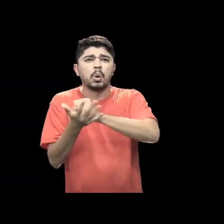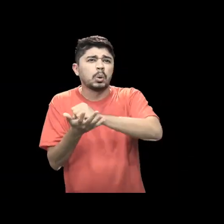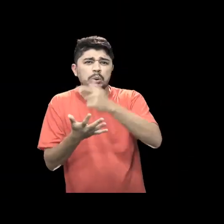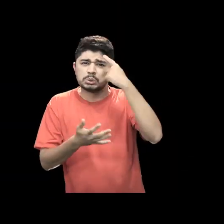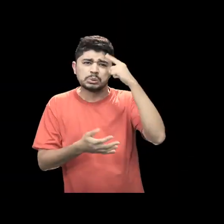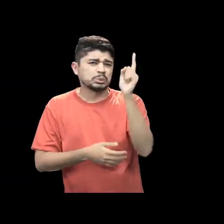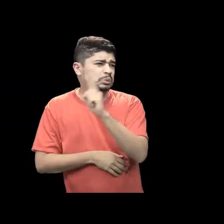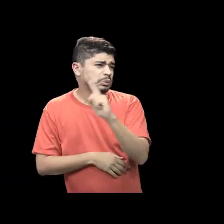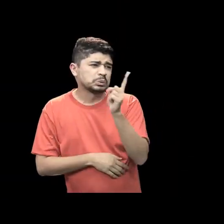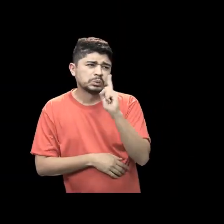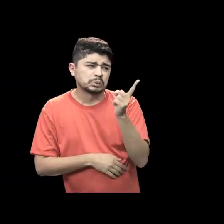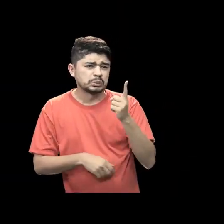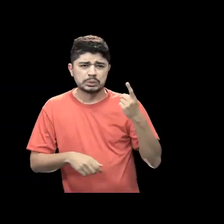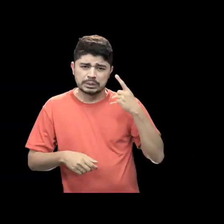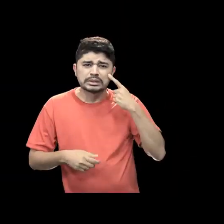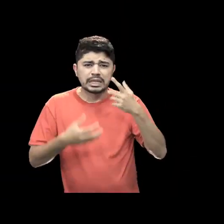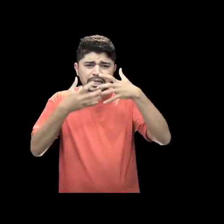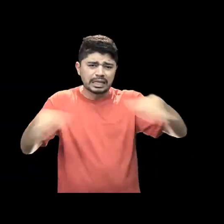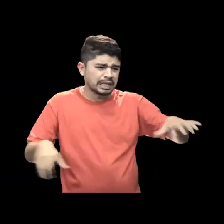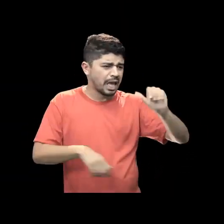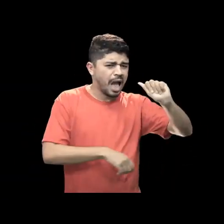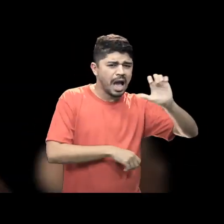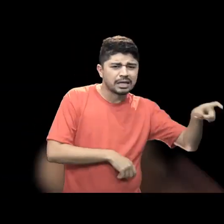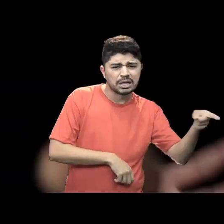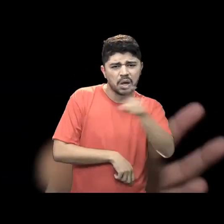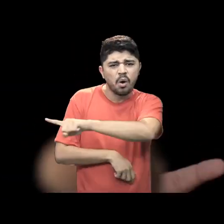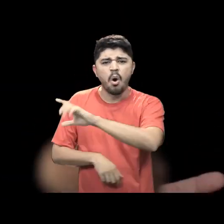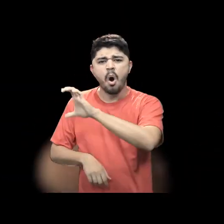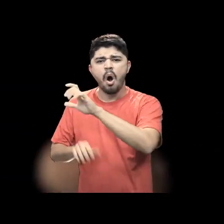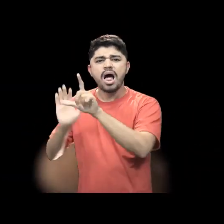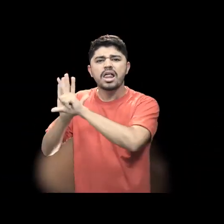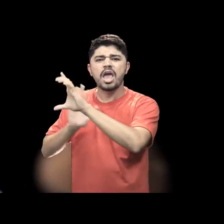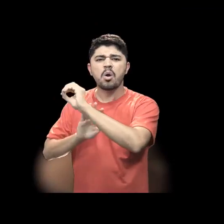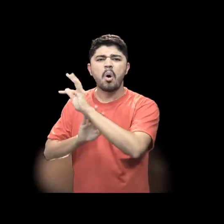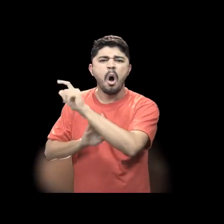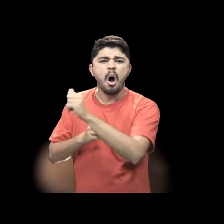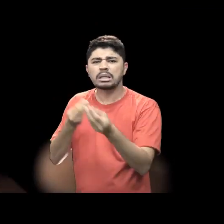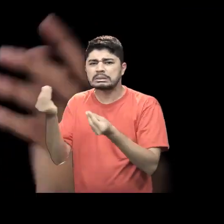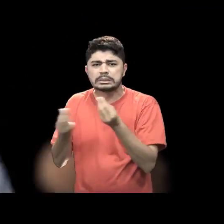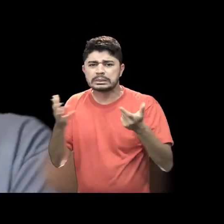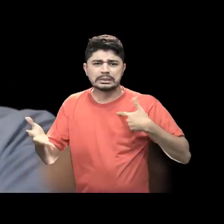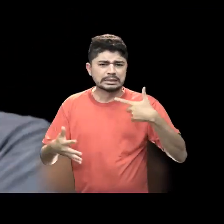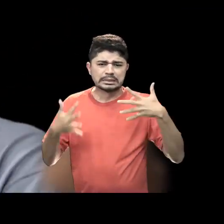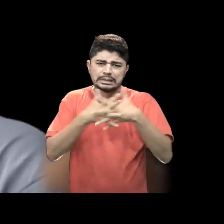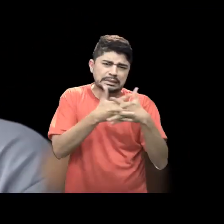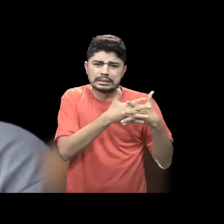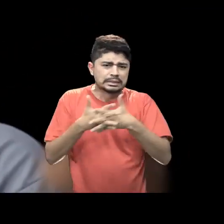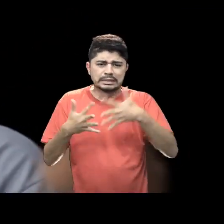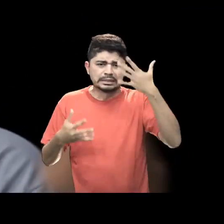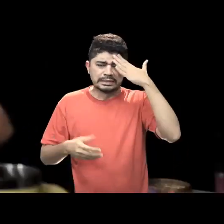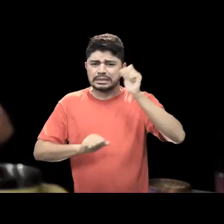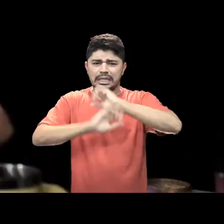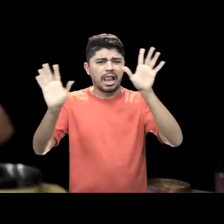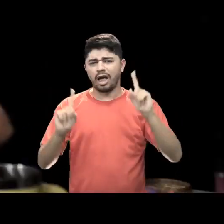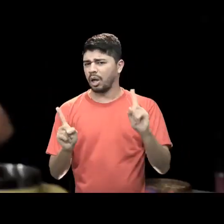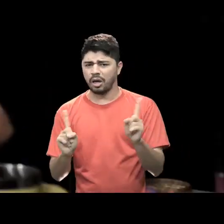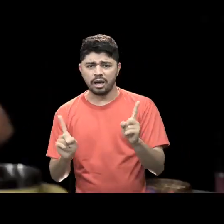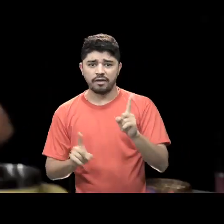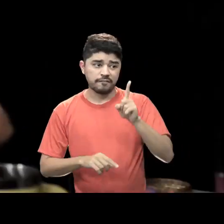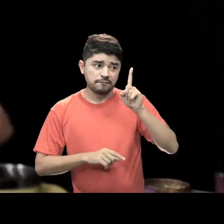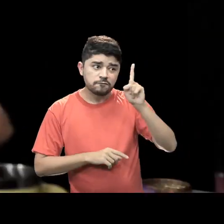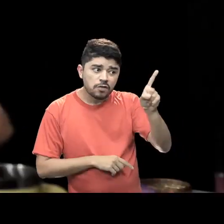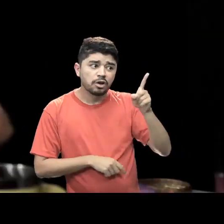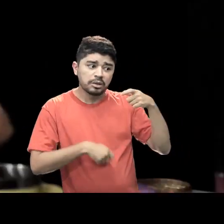o curso que eu vou fazer ainda! Ainda tem que escolher entre ampla concorrência, reserva de vagas... Ai, mãe, eu nem entendi isso tudo direito! Pois então,